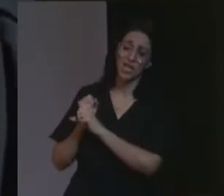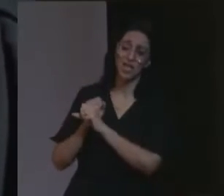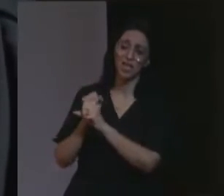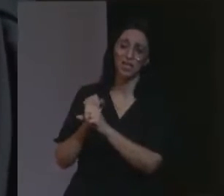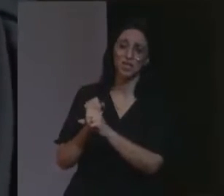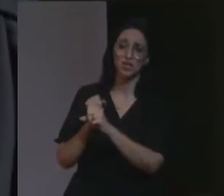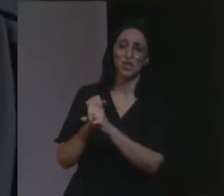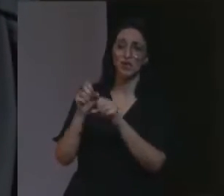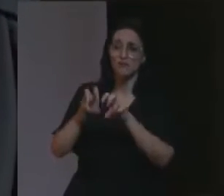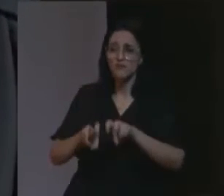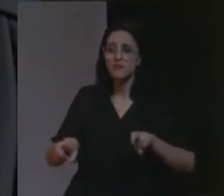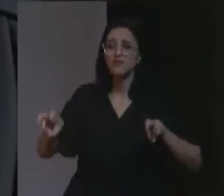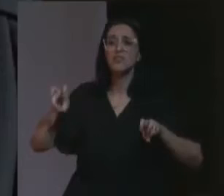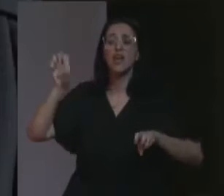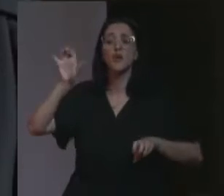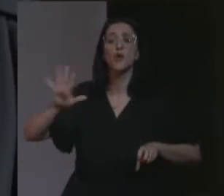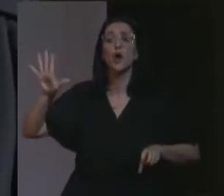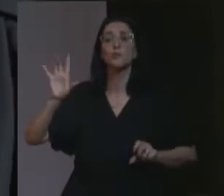parlamento europeu.